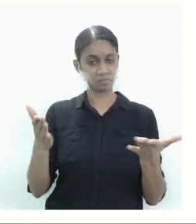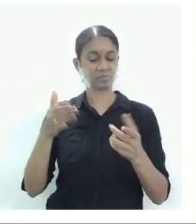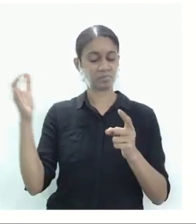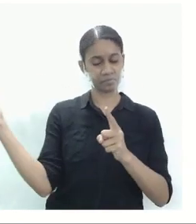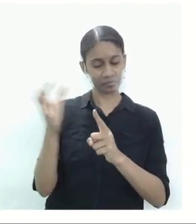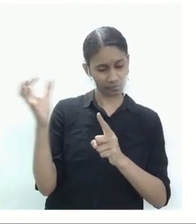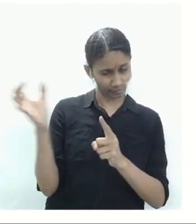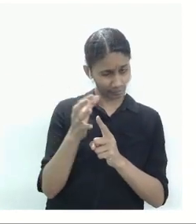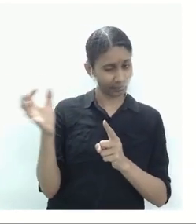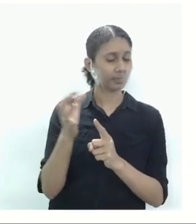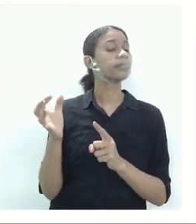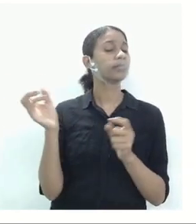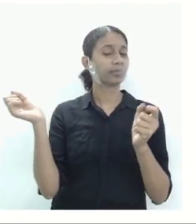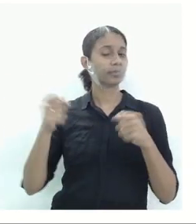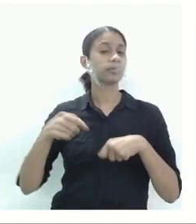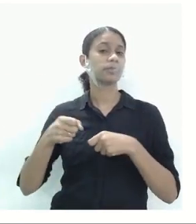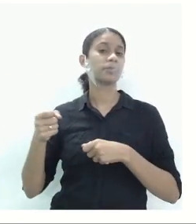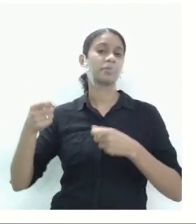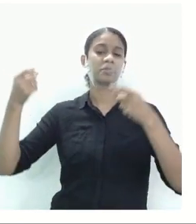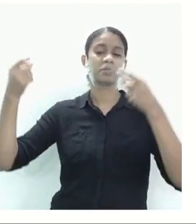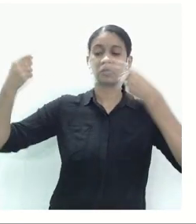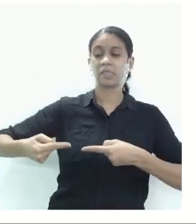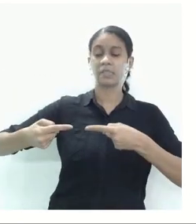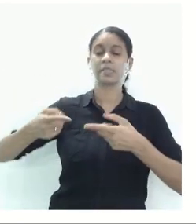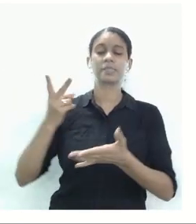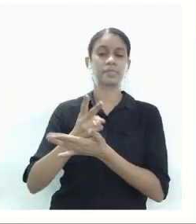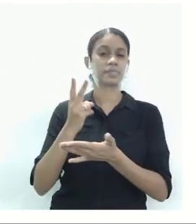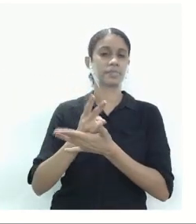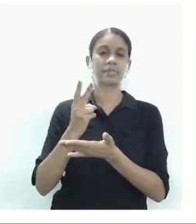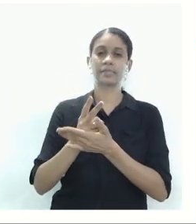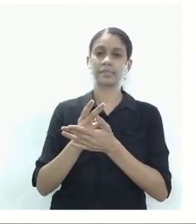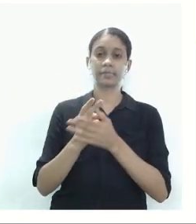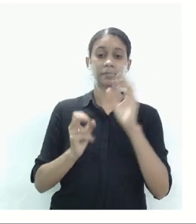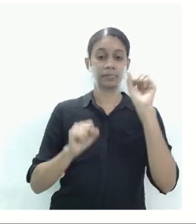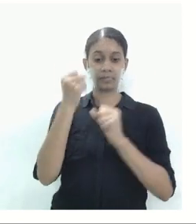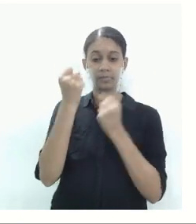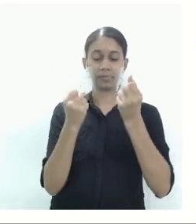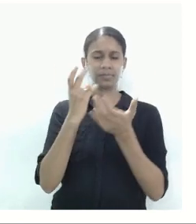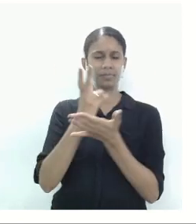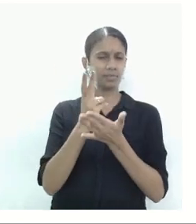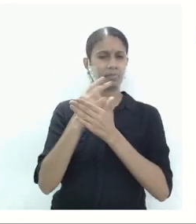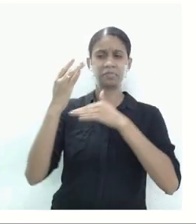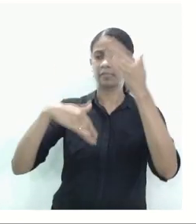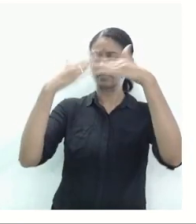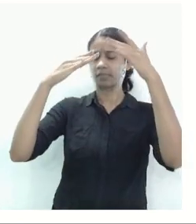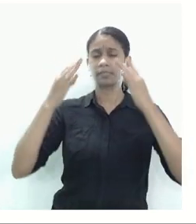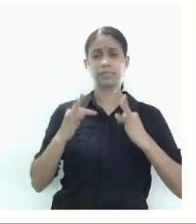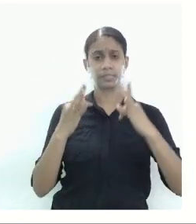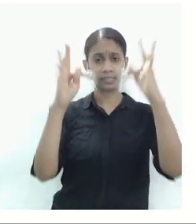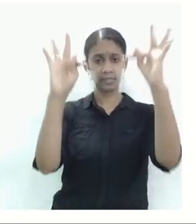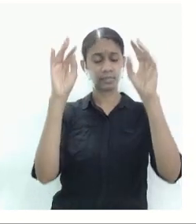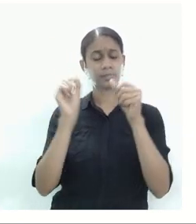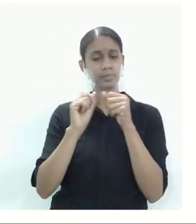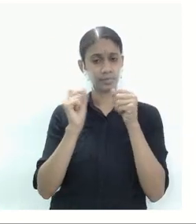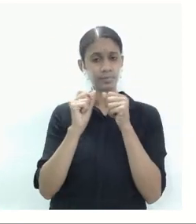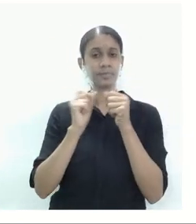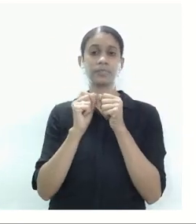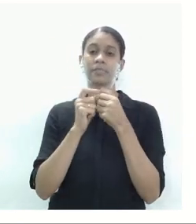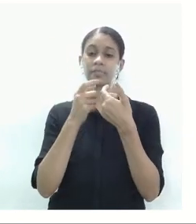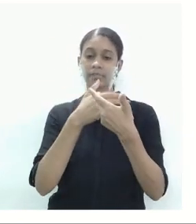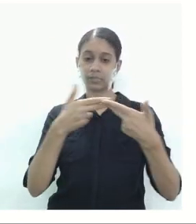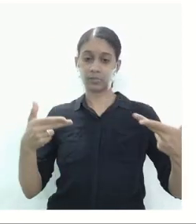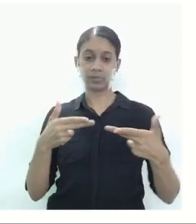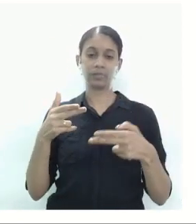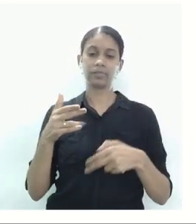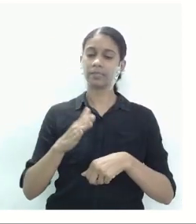são empresas altamente competitivas, elas estão em constante desenvolvimento tecnológico para oferecer produtos